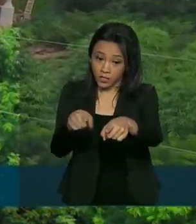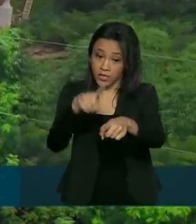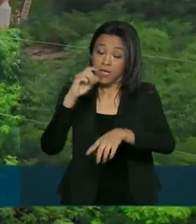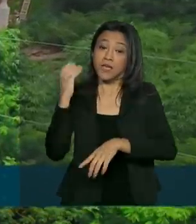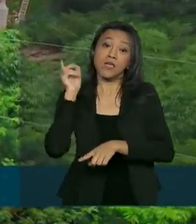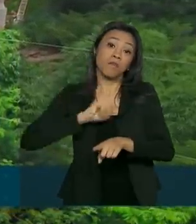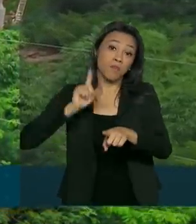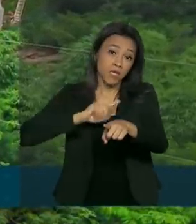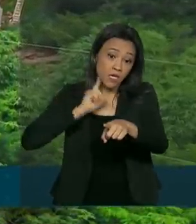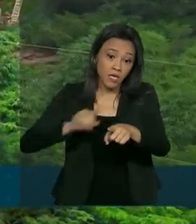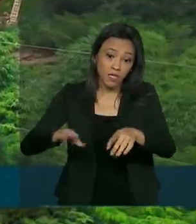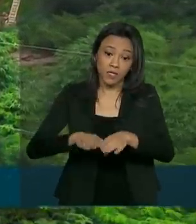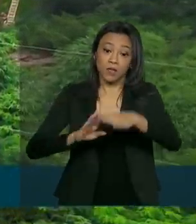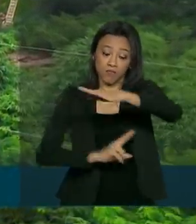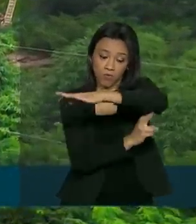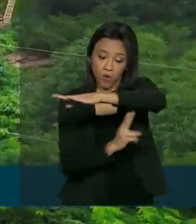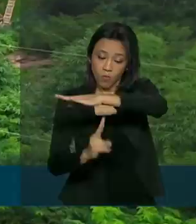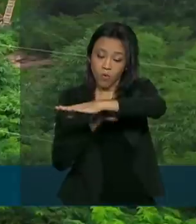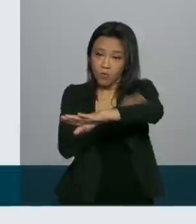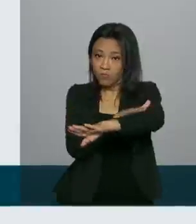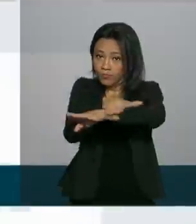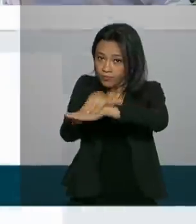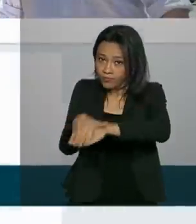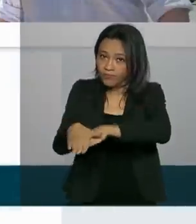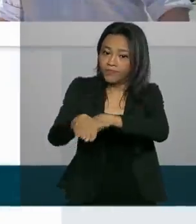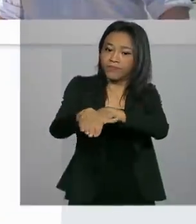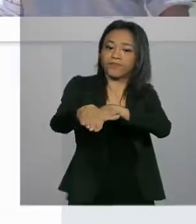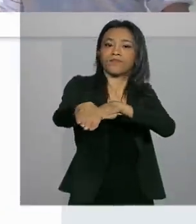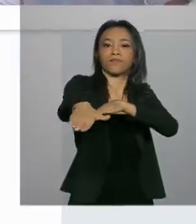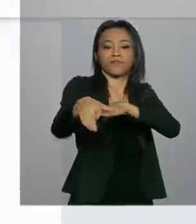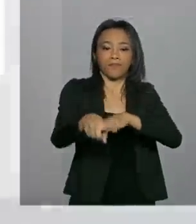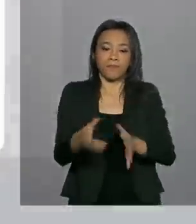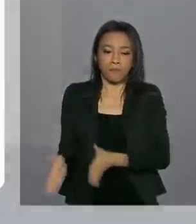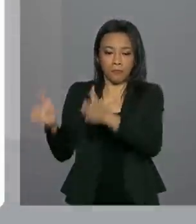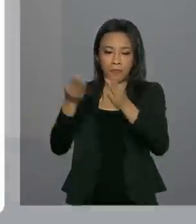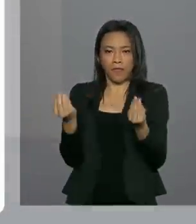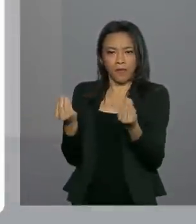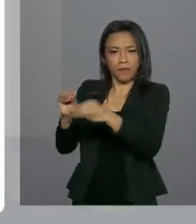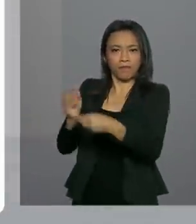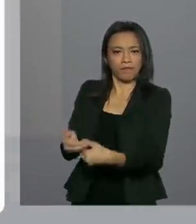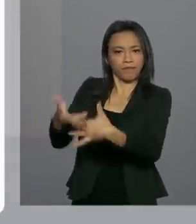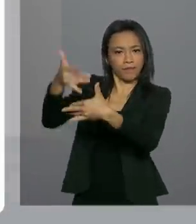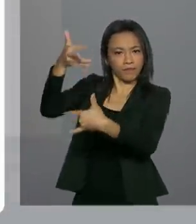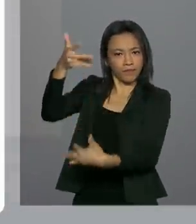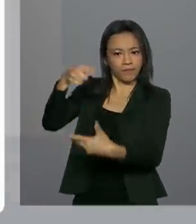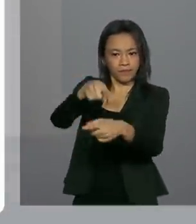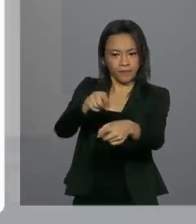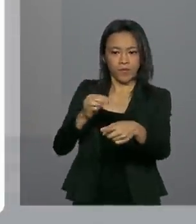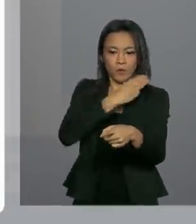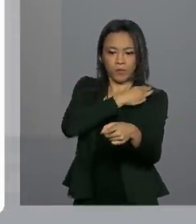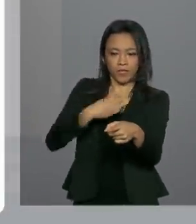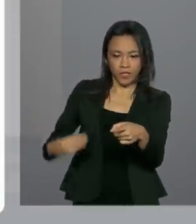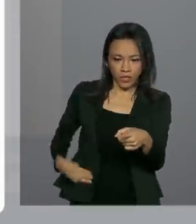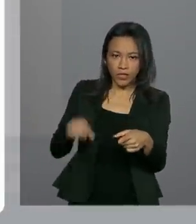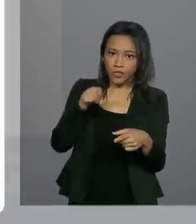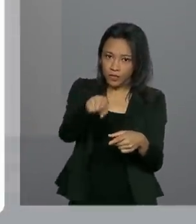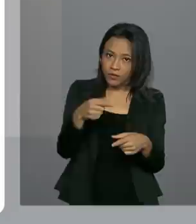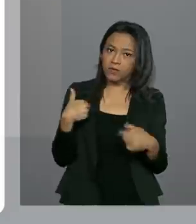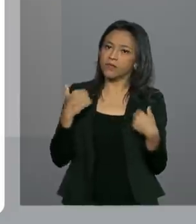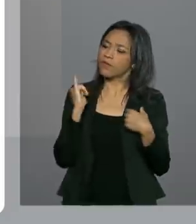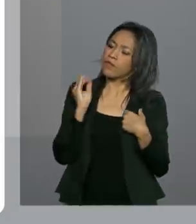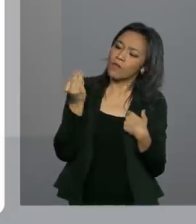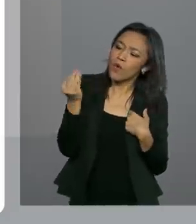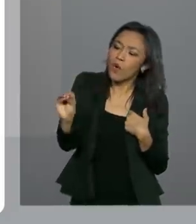alargamento da ponte sobre o rio Arassuí. Pelo Twitter, o ministro da Infraestrutura, Tarcísio Gomes de Freitas,